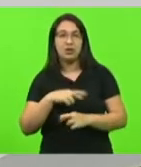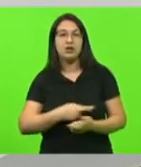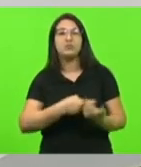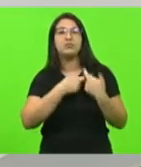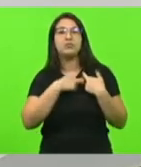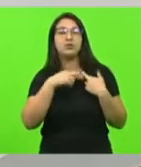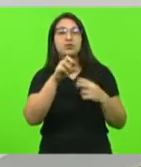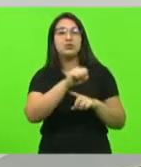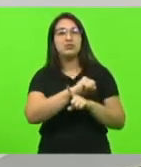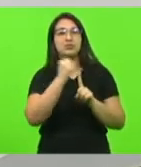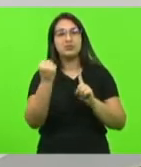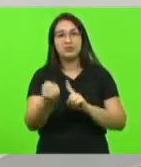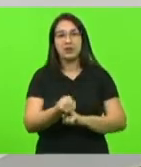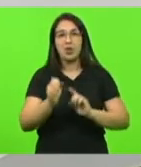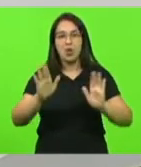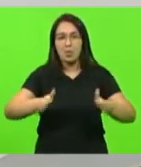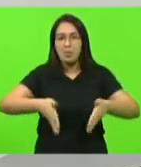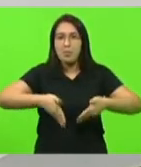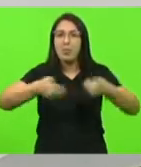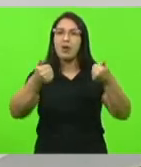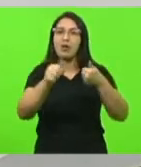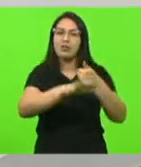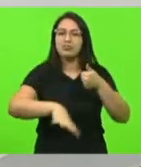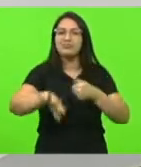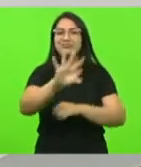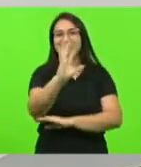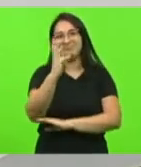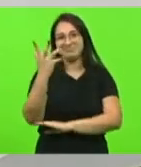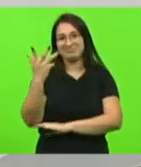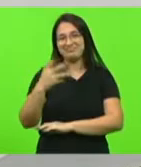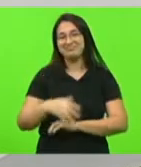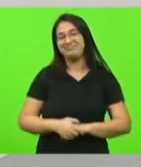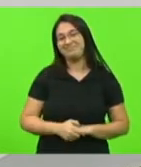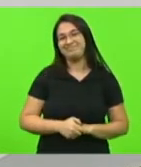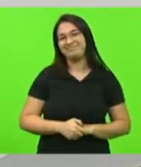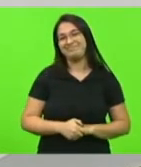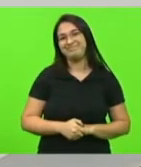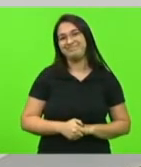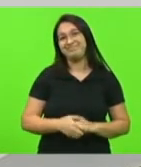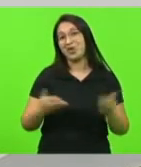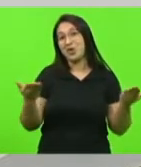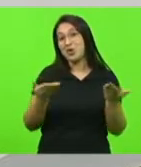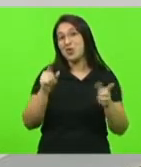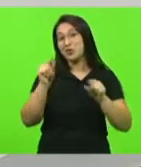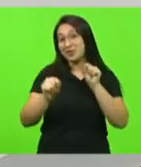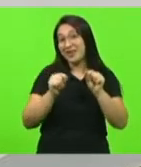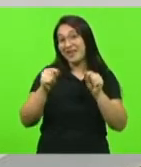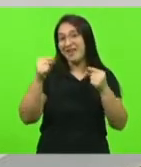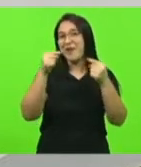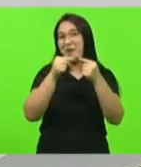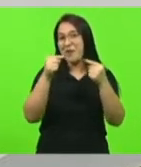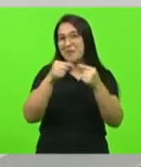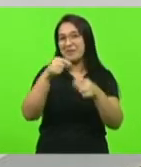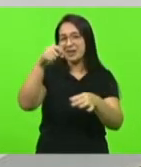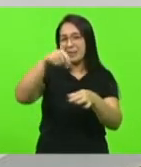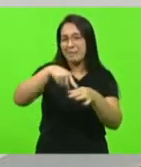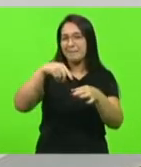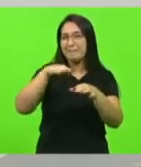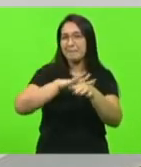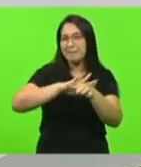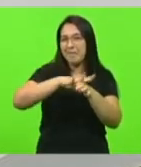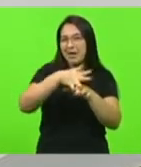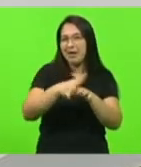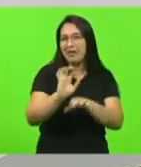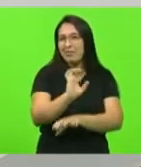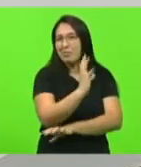gente melhorar o ambiente que a gente vive a casa comum e isso hoje é plantar uma sementinha na verdade a gente vai ampliar esse projeto